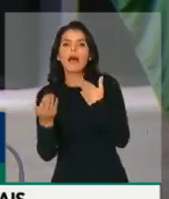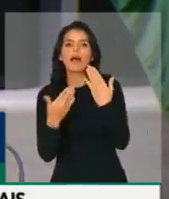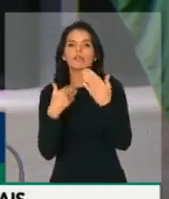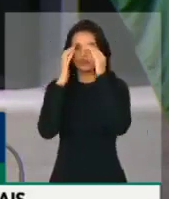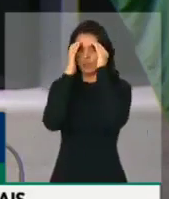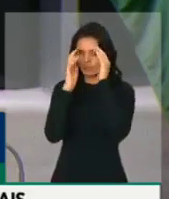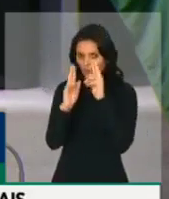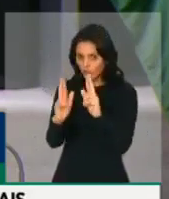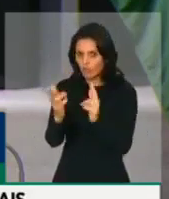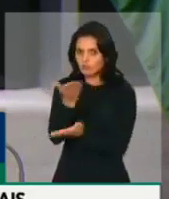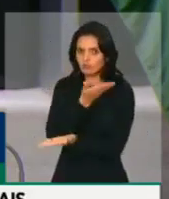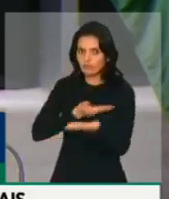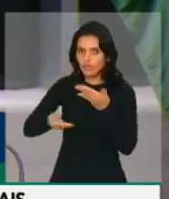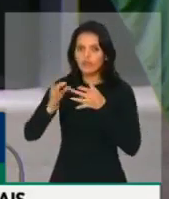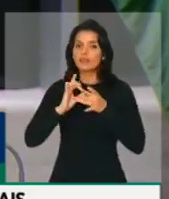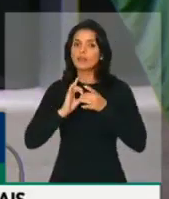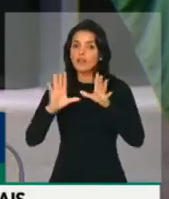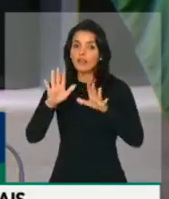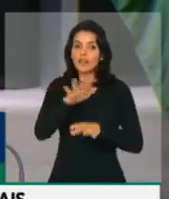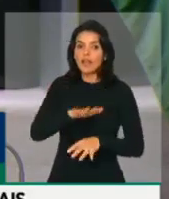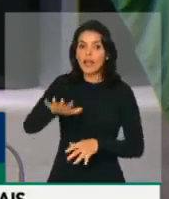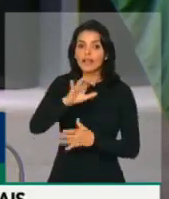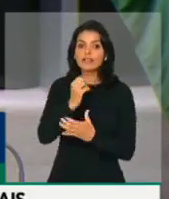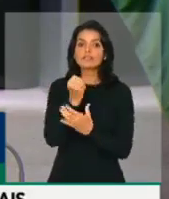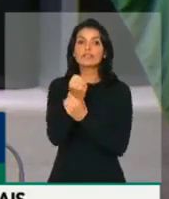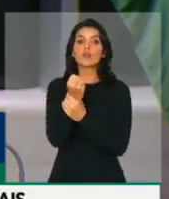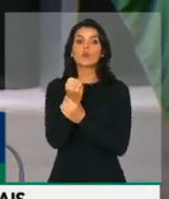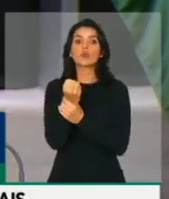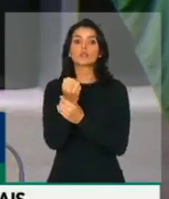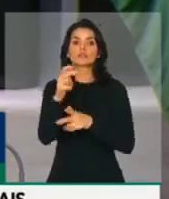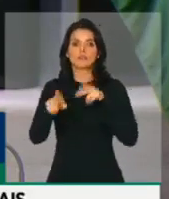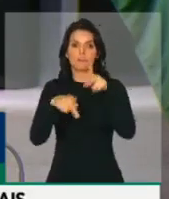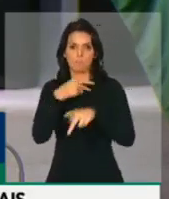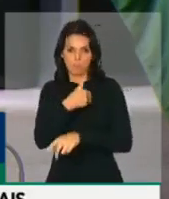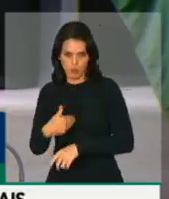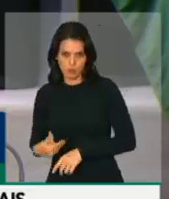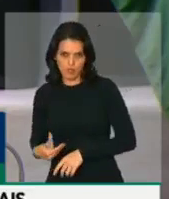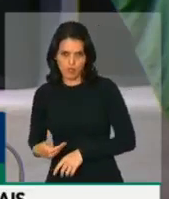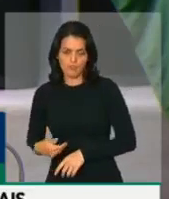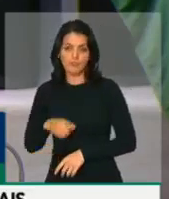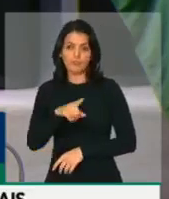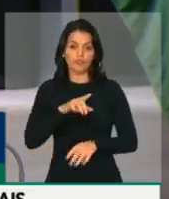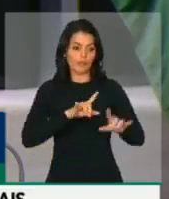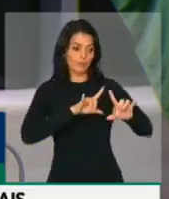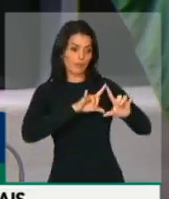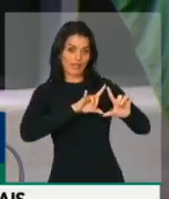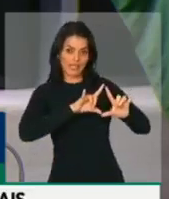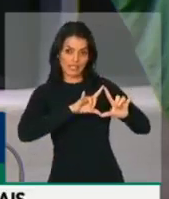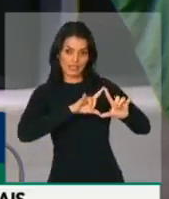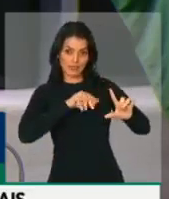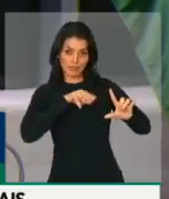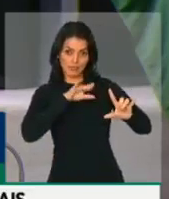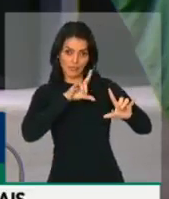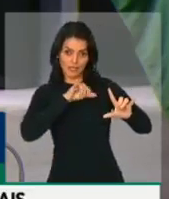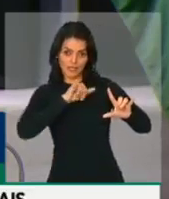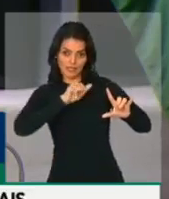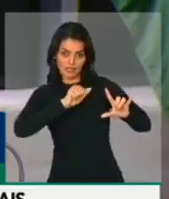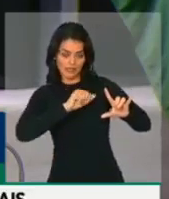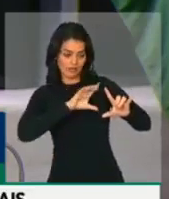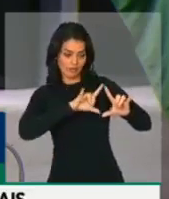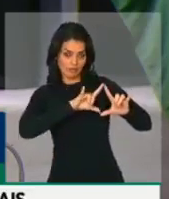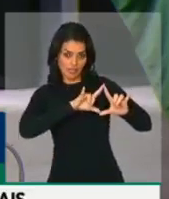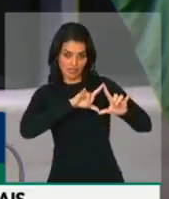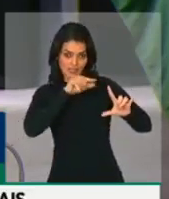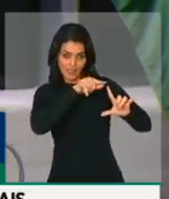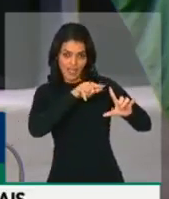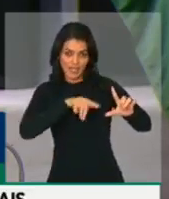de segurança pública. Eu estou com um relatório na mão, deputados, a expansão das milícias no Rio de Janeiro, e queria a atenção de todas e